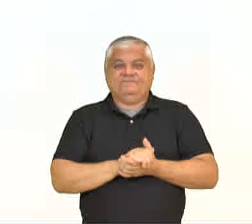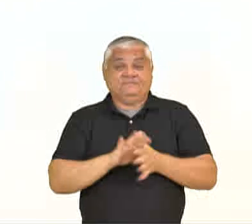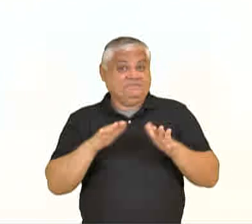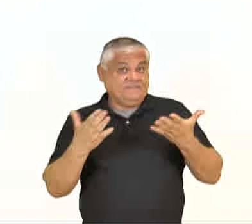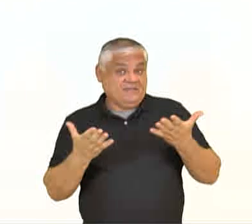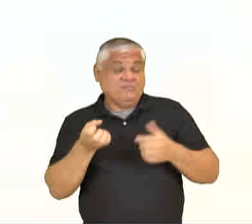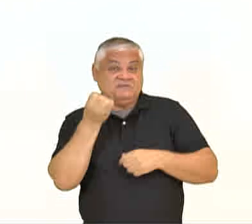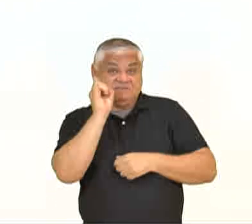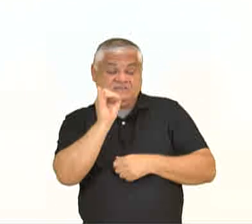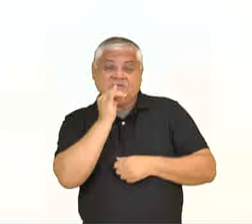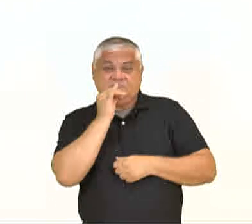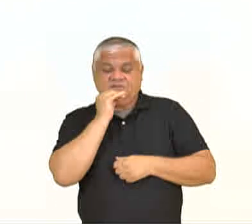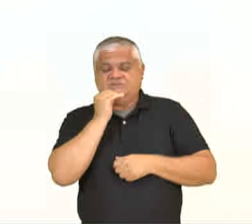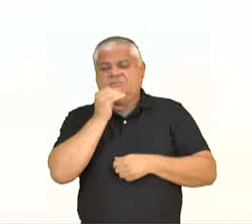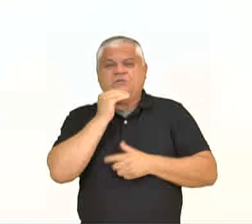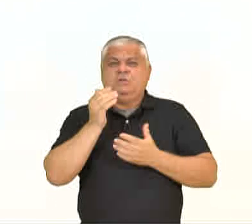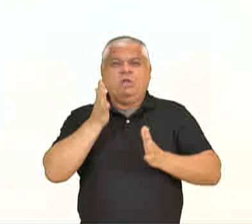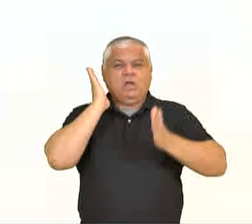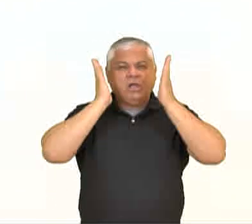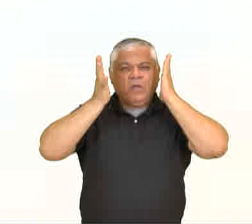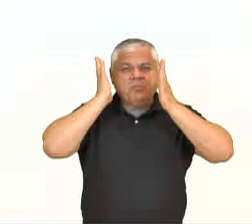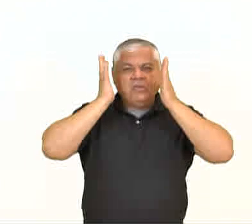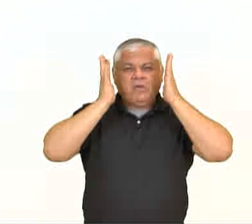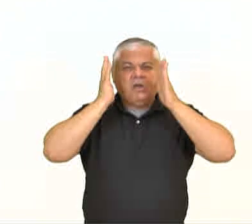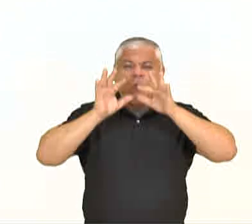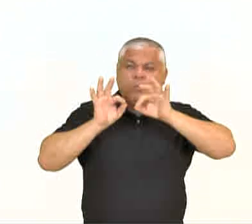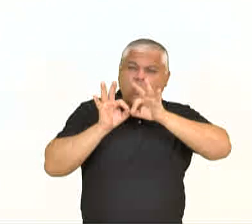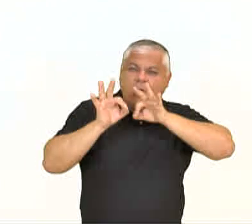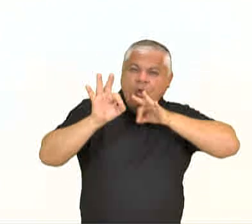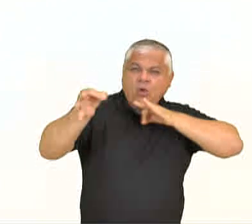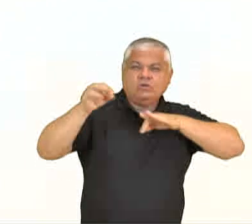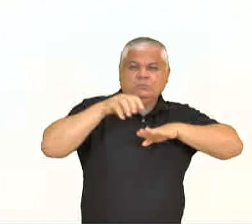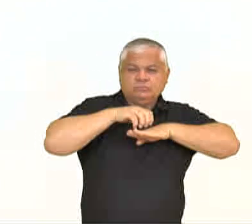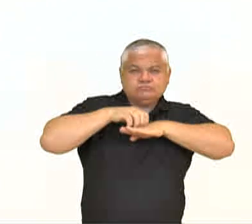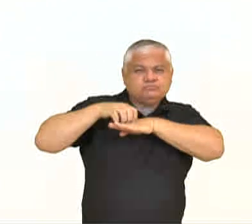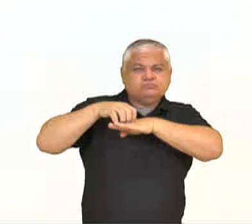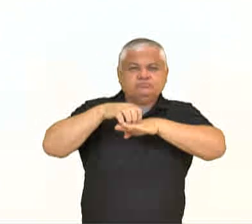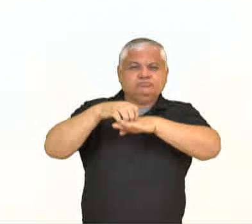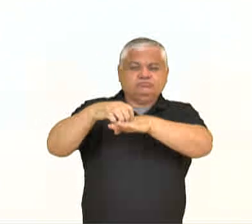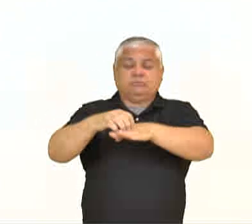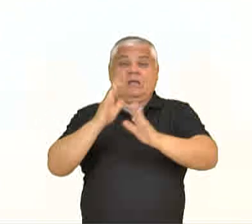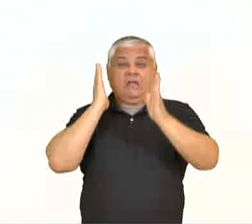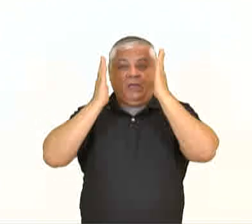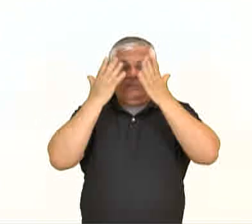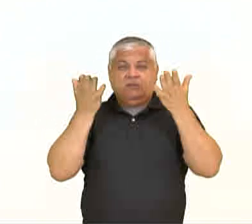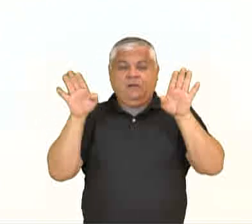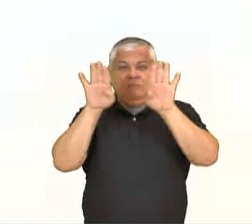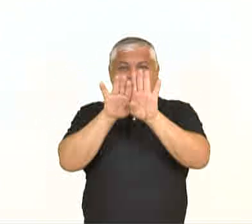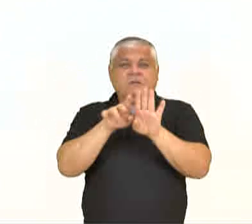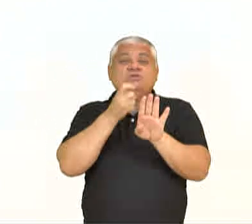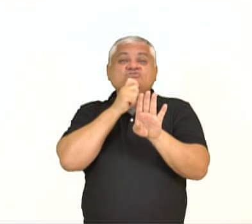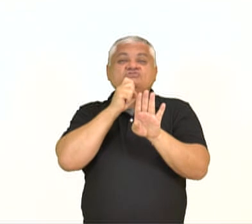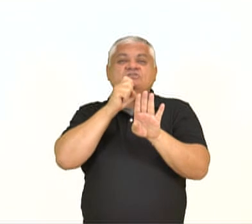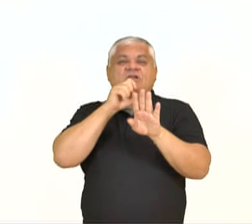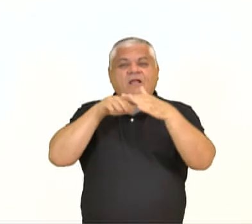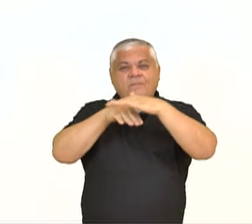quando é necessário transportar frutas a grandes distâncias, usam-se caminhões frigoríficos, certo?